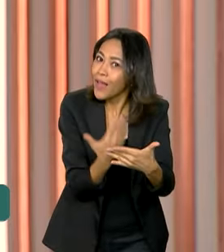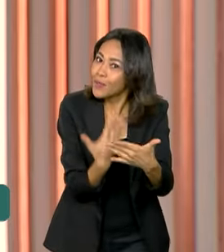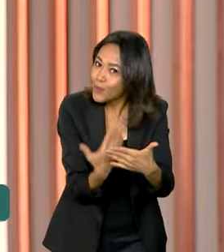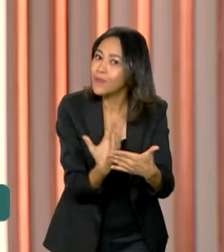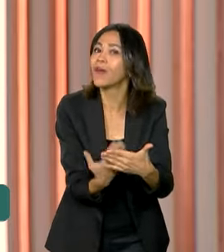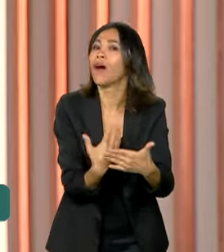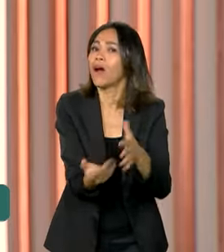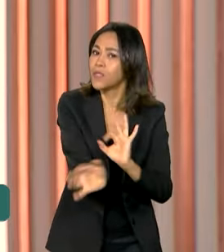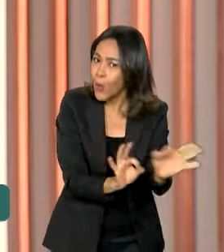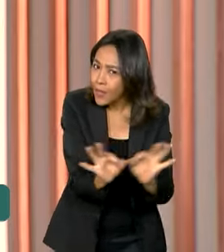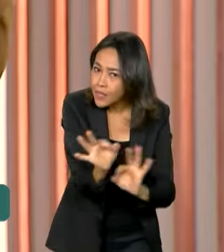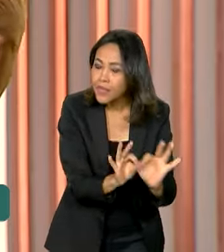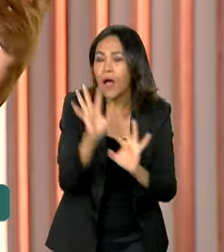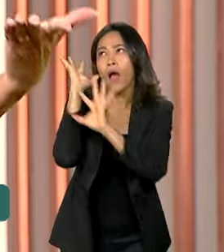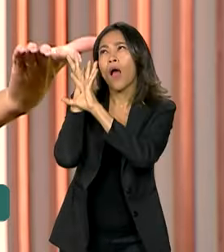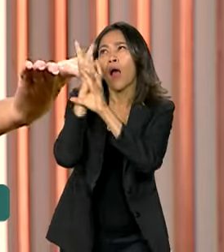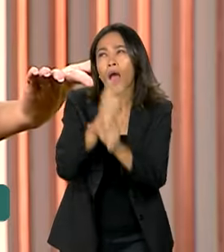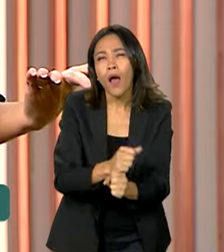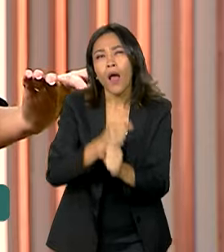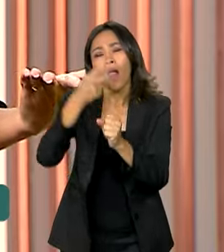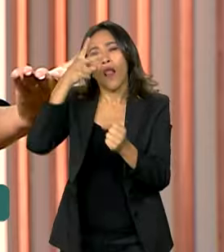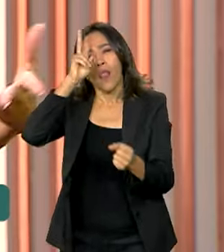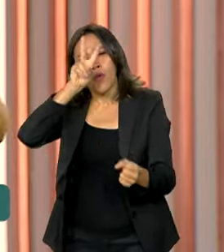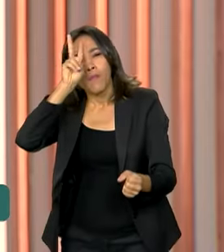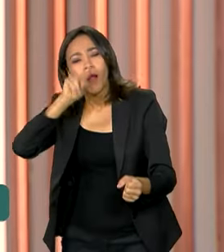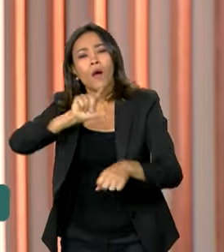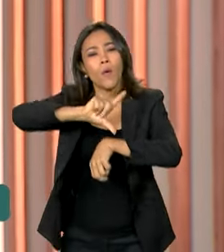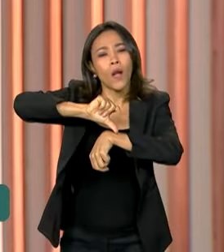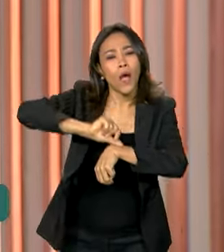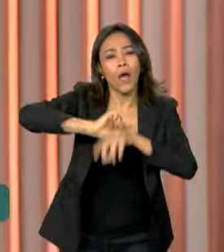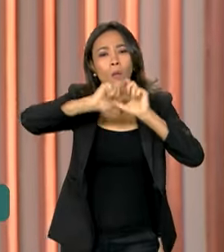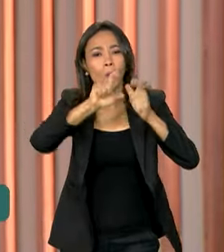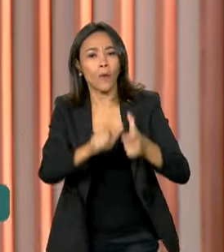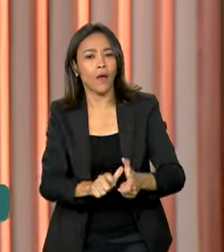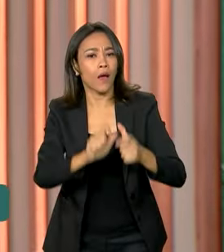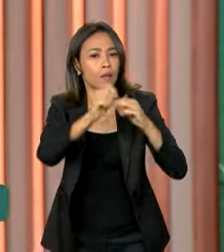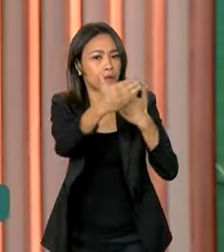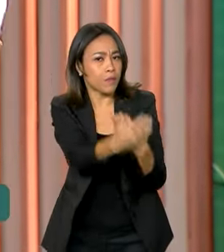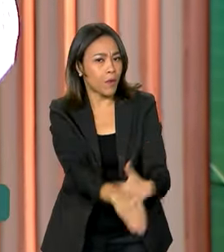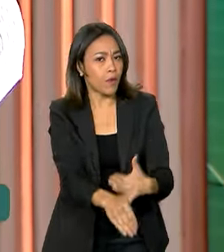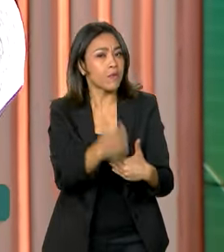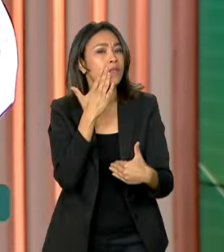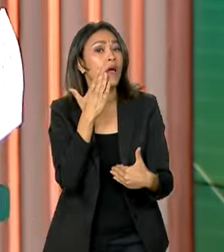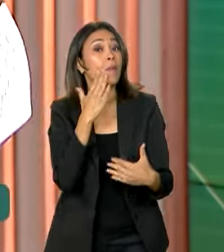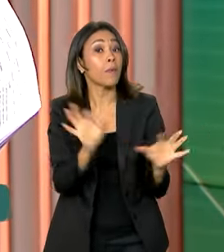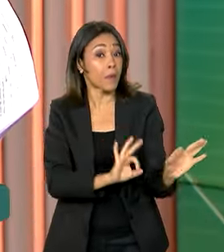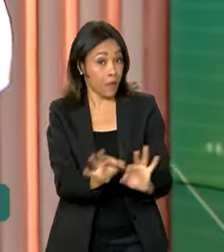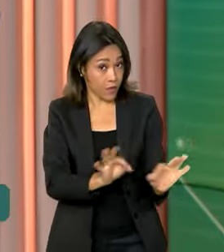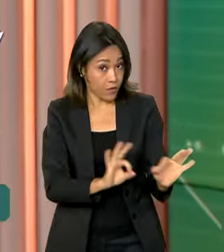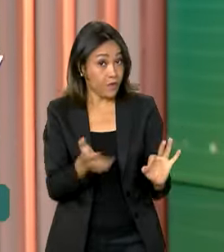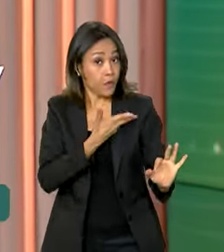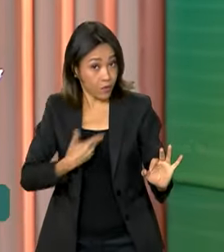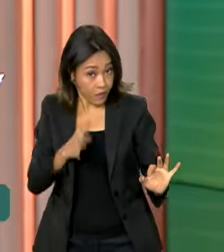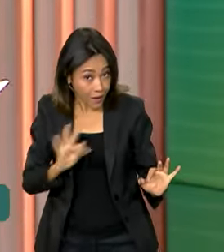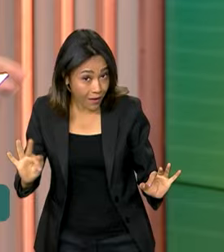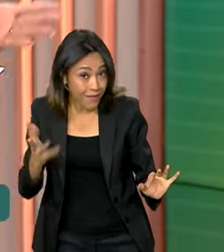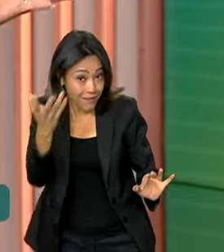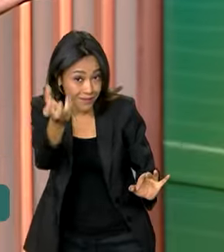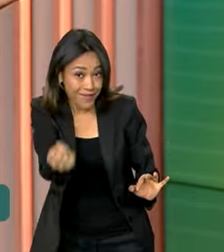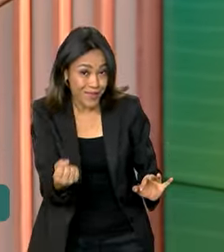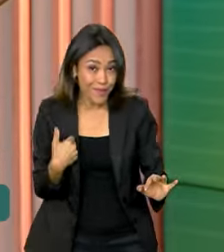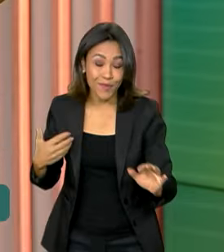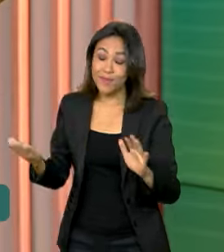organizar, relembrar horário, local de prova. E para saber como estão os preparativos do governo federal, nós vamos